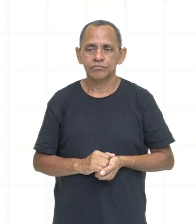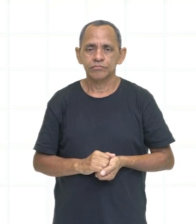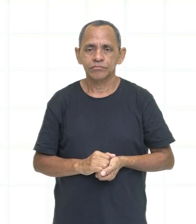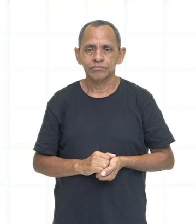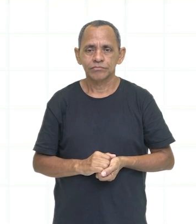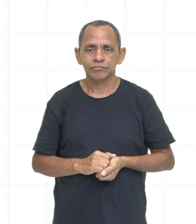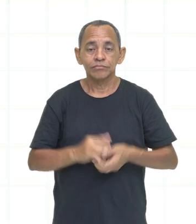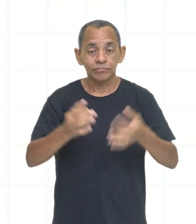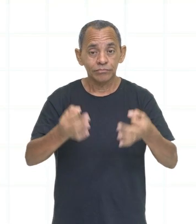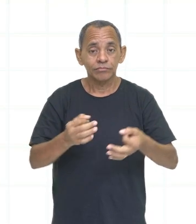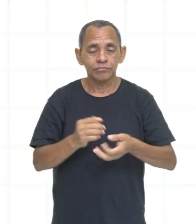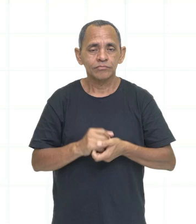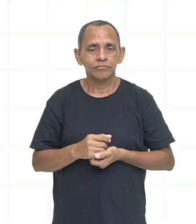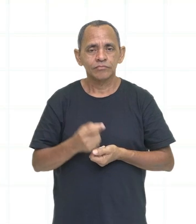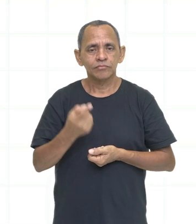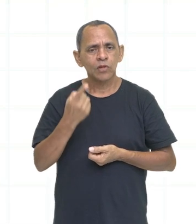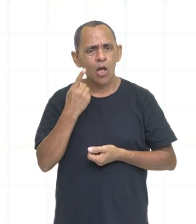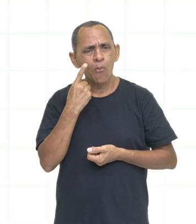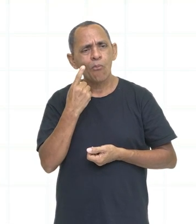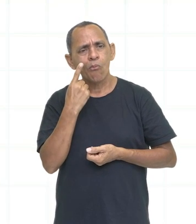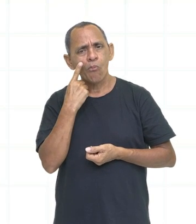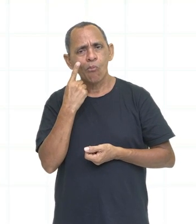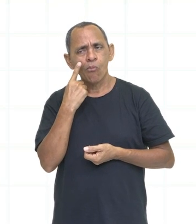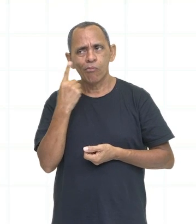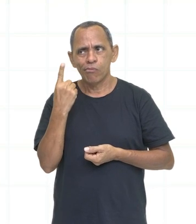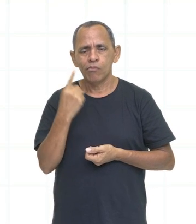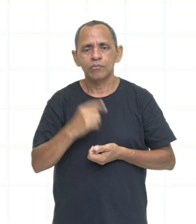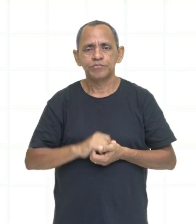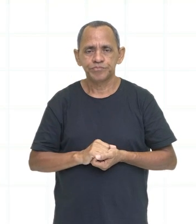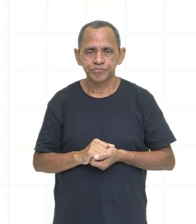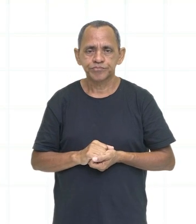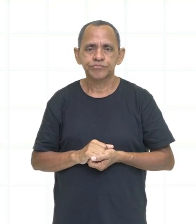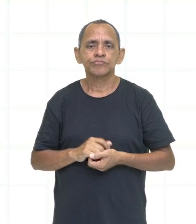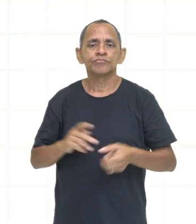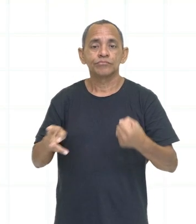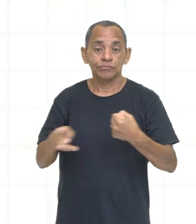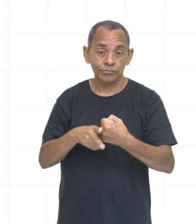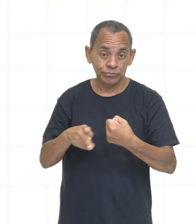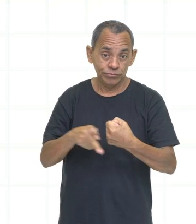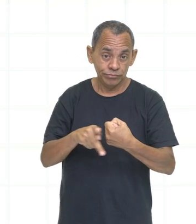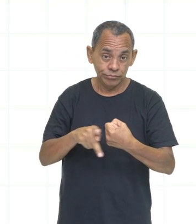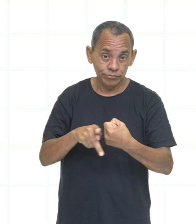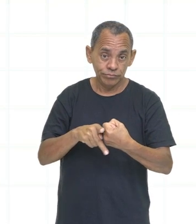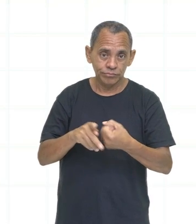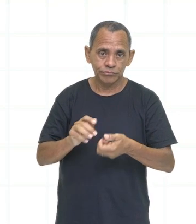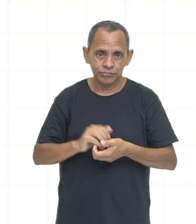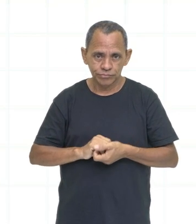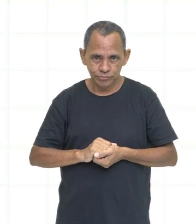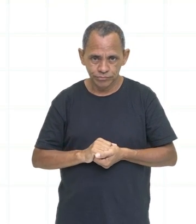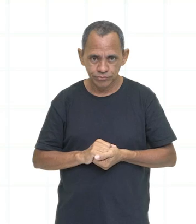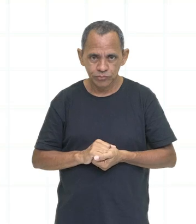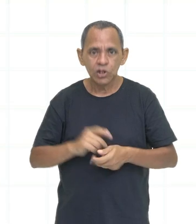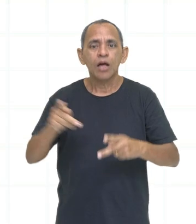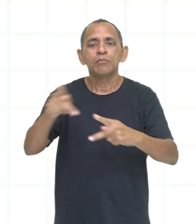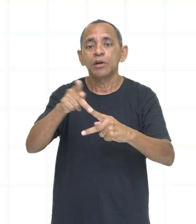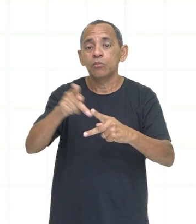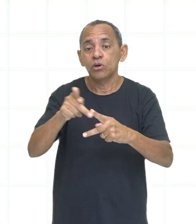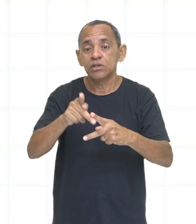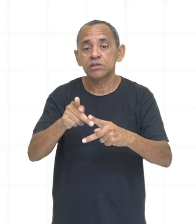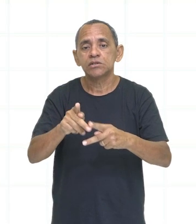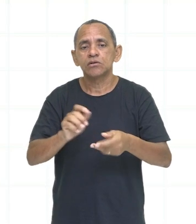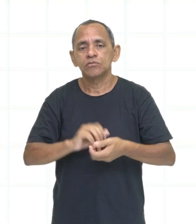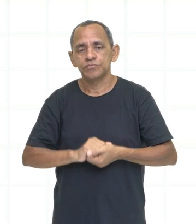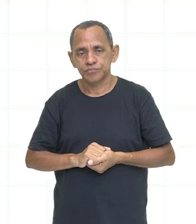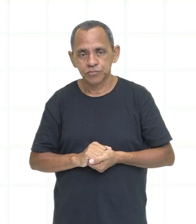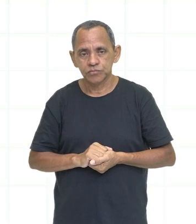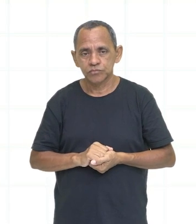certo? Olha só a preposição by sendo utilizada nesse contexto aqui, indicando sozinho, tá? Lembrando que quando eu utilizo essa